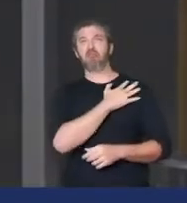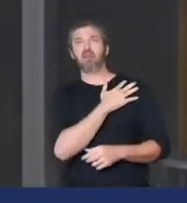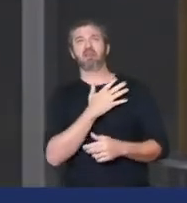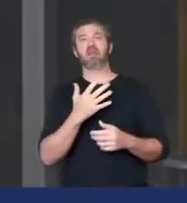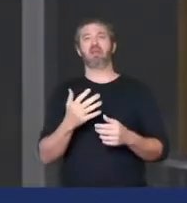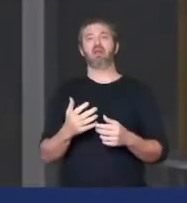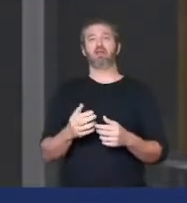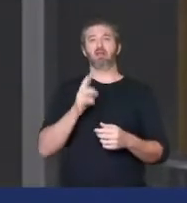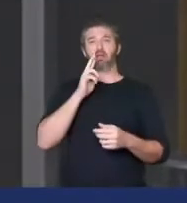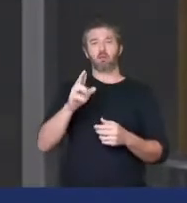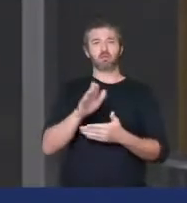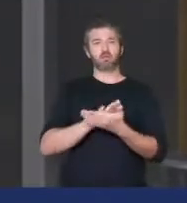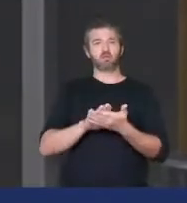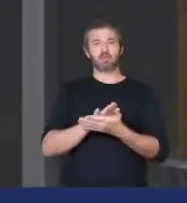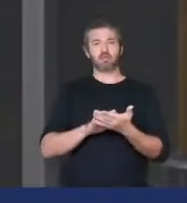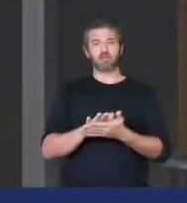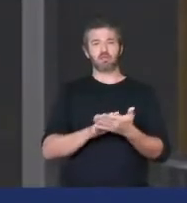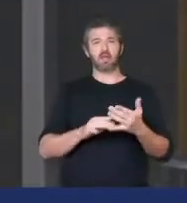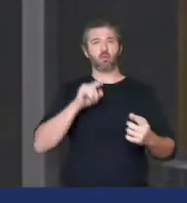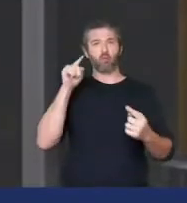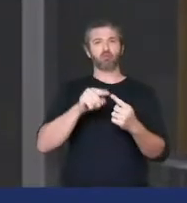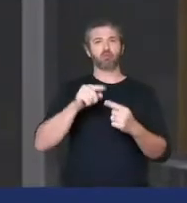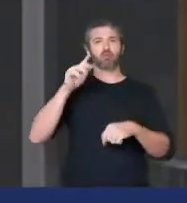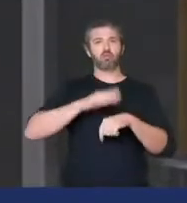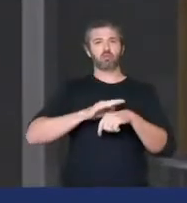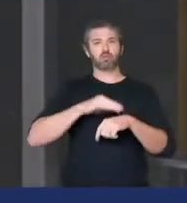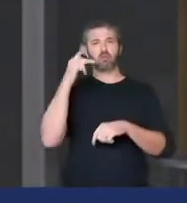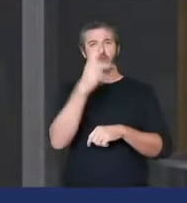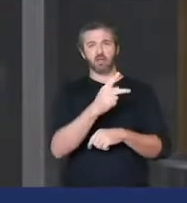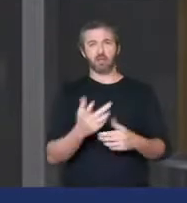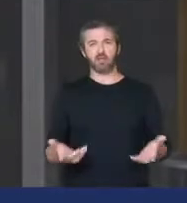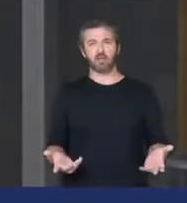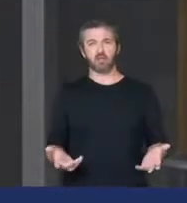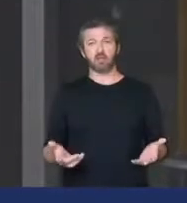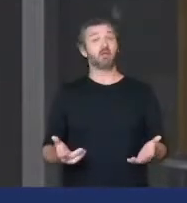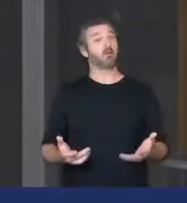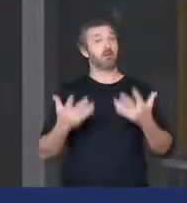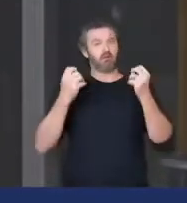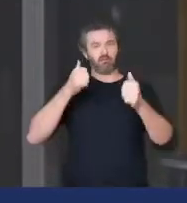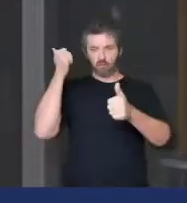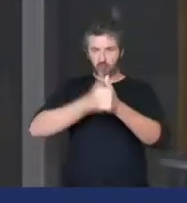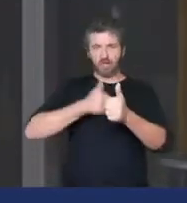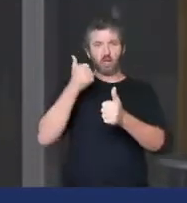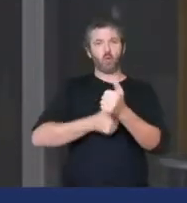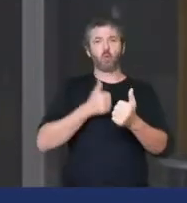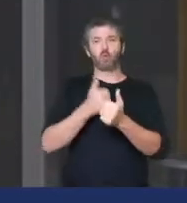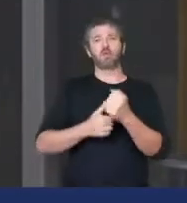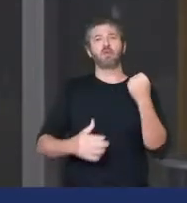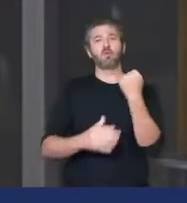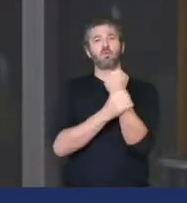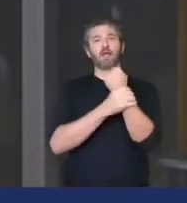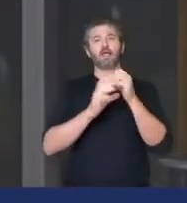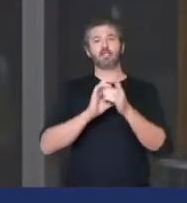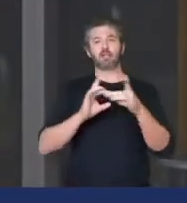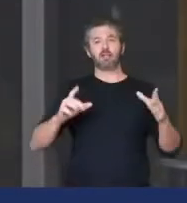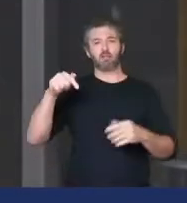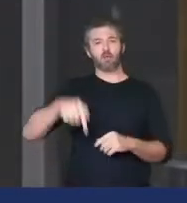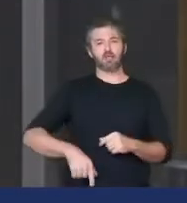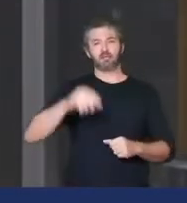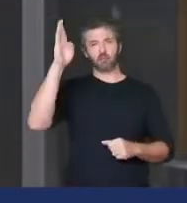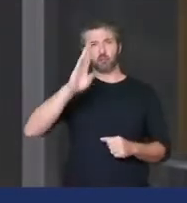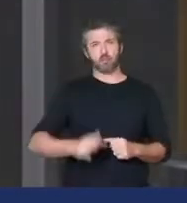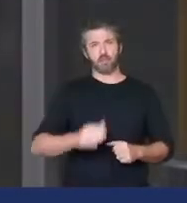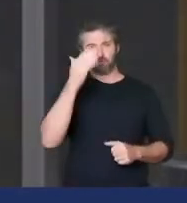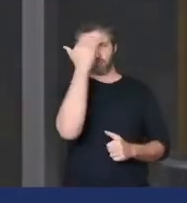respondem mais aos objetivos da corporação. Vamos à luta, vamos garantir a democracia em nosso país. Muito obrigado.